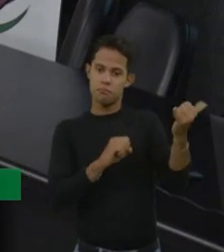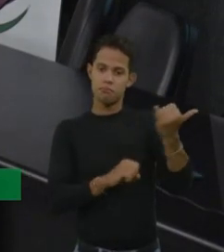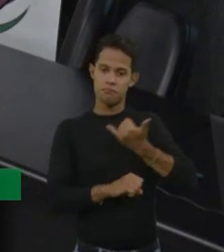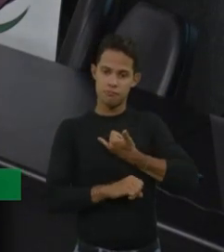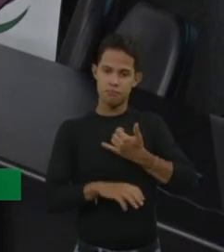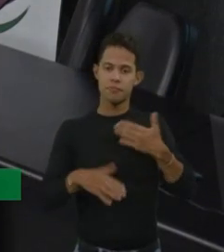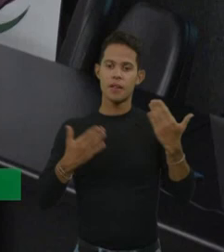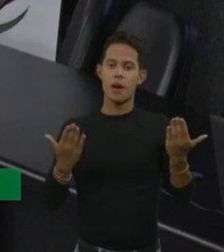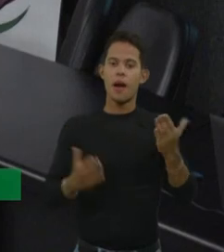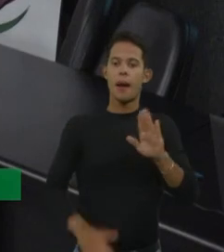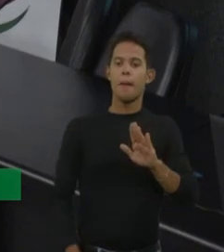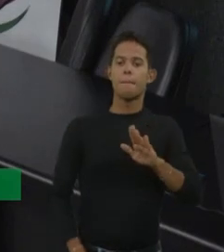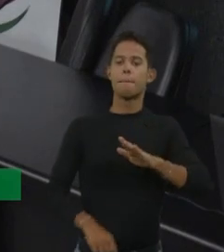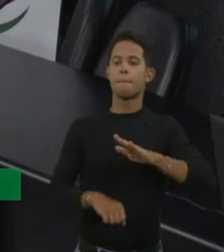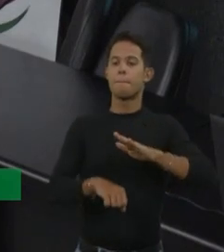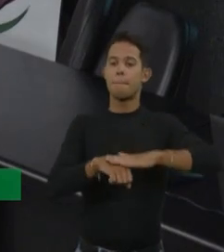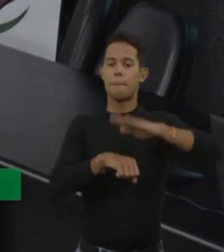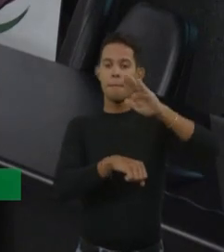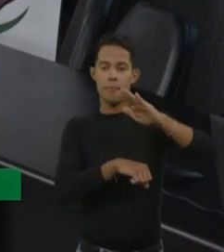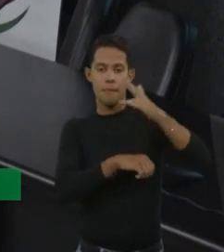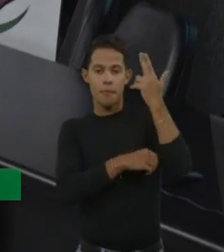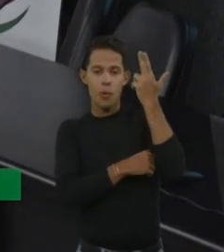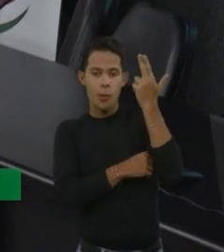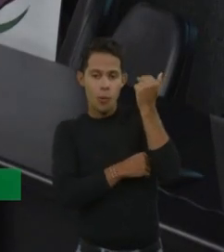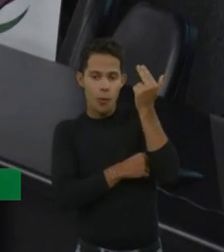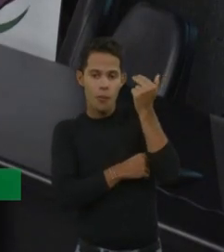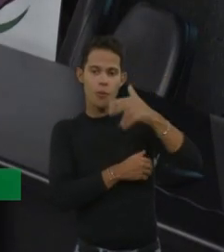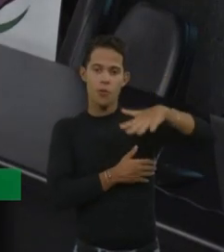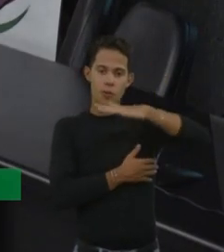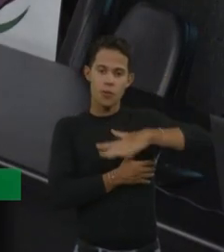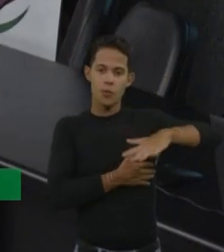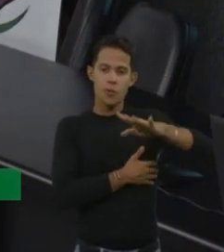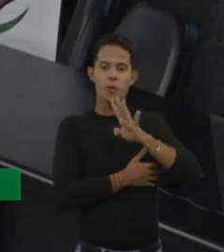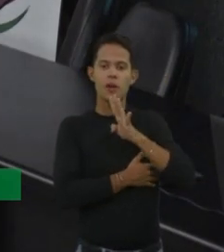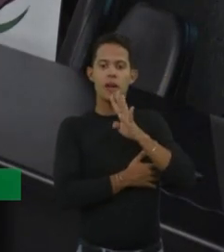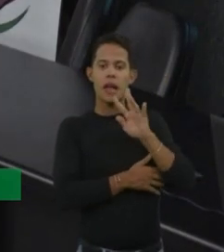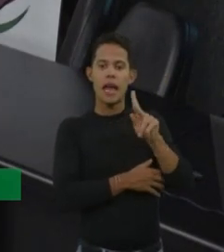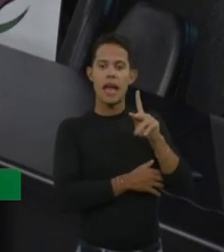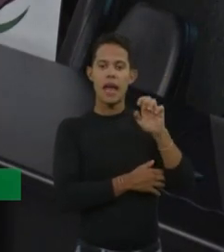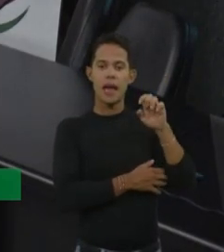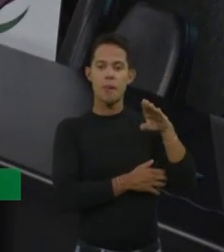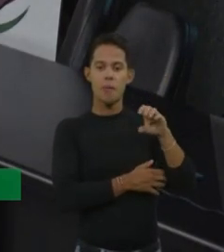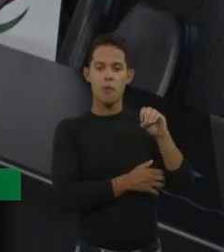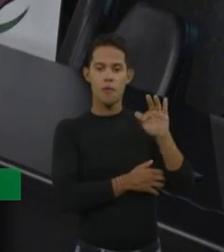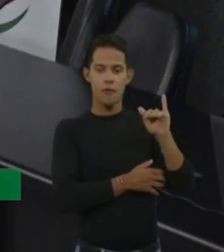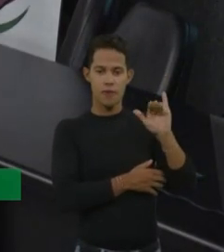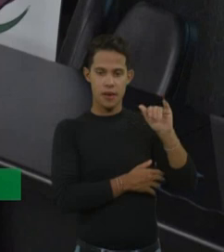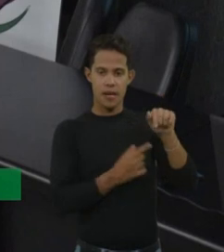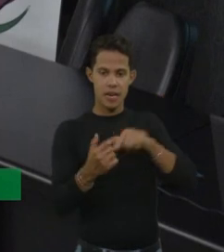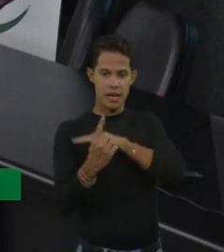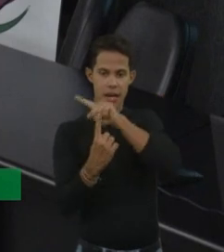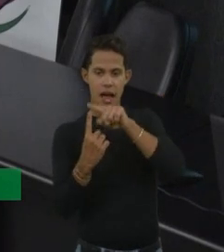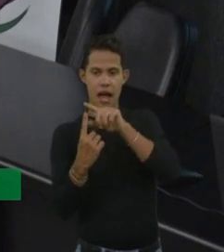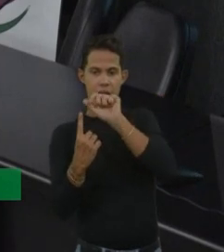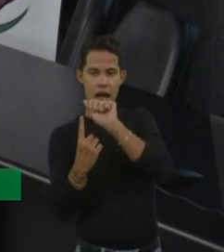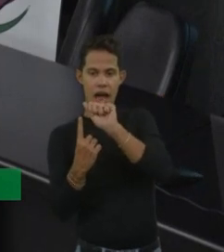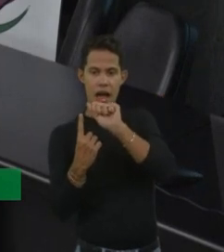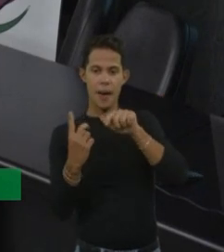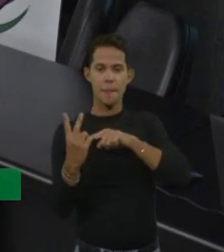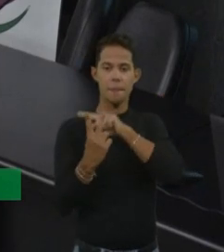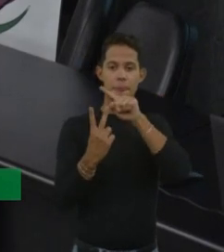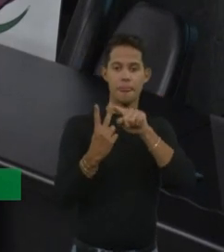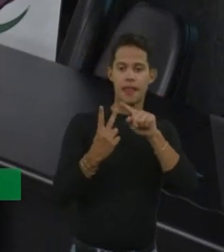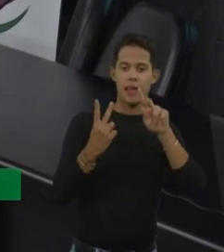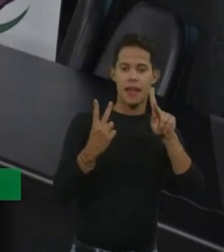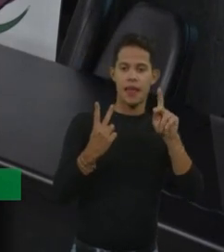frequentes que vocês provavelmente já ouviram falar é a hemofilia A e a hemofilia B, as hemofilias como um todo. As